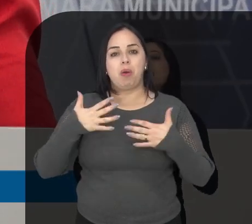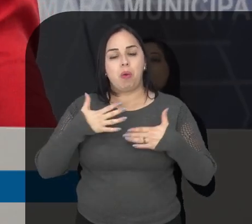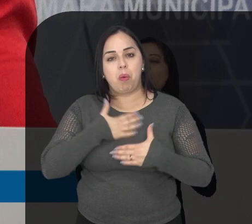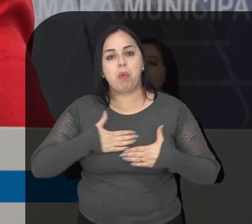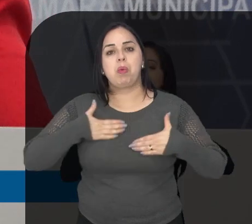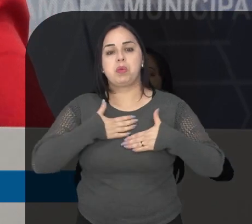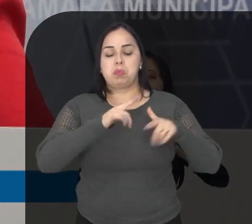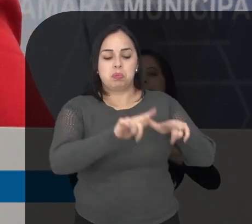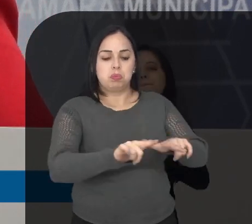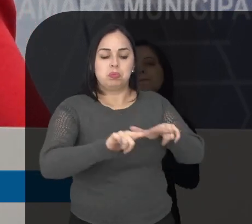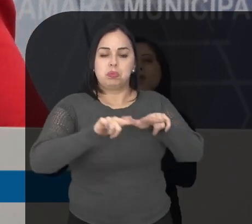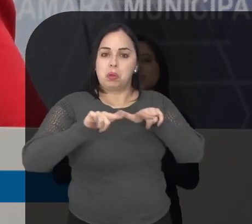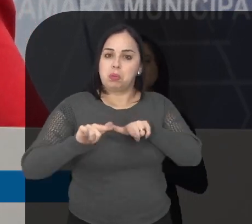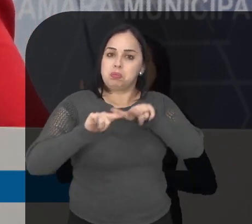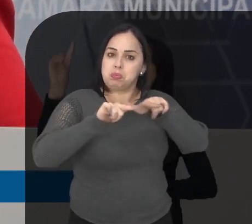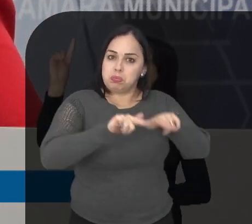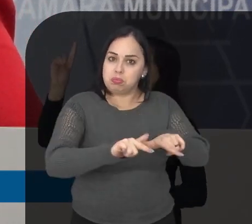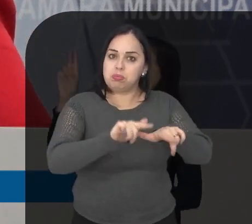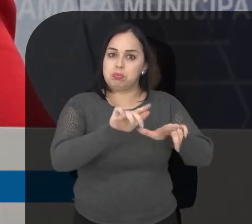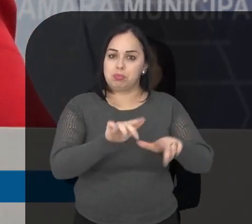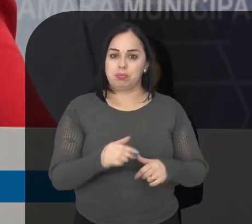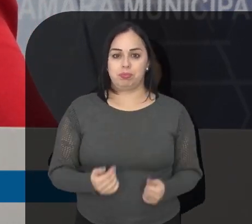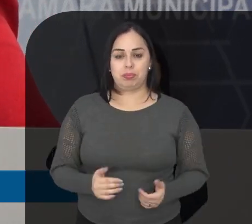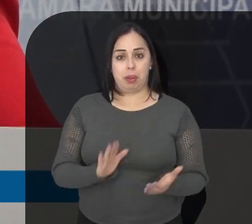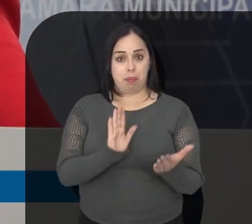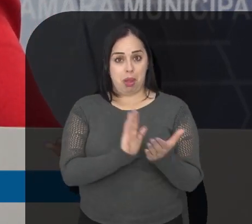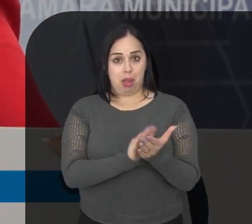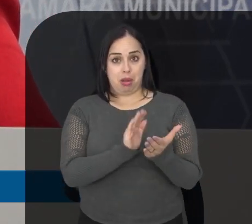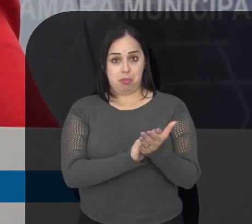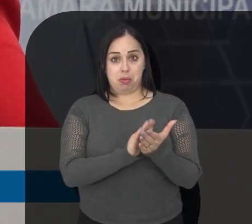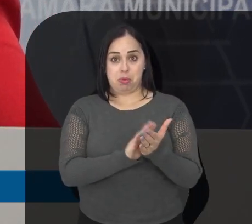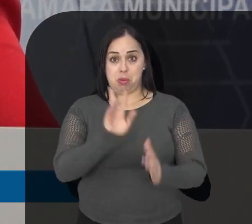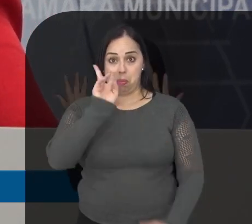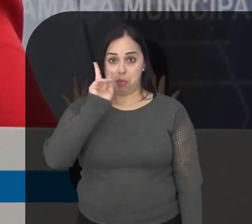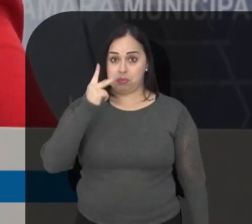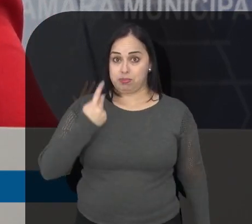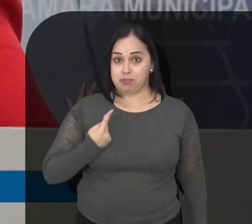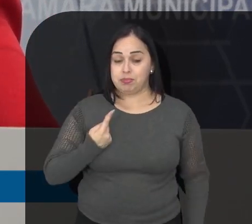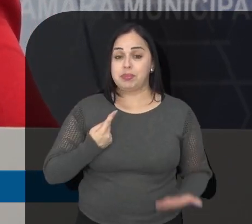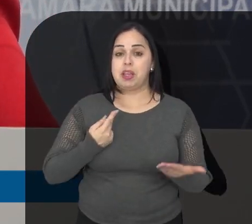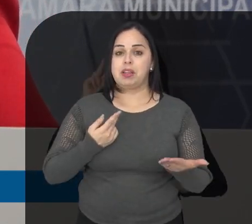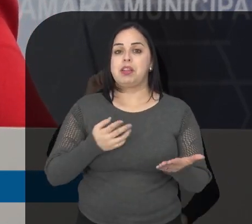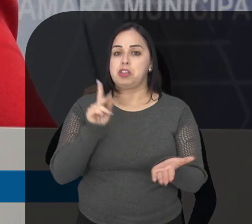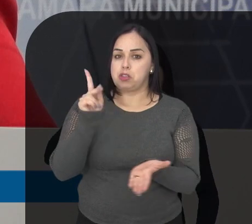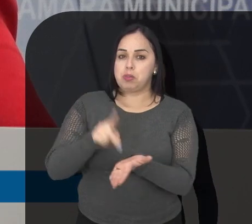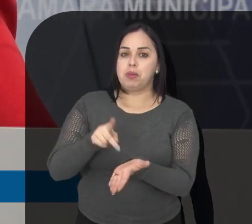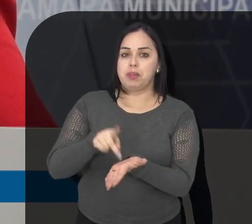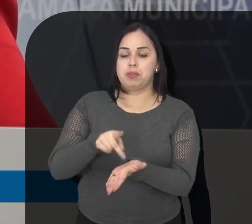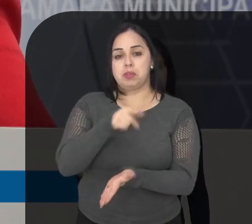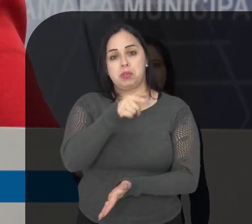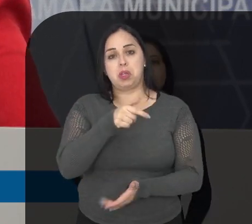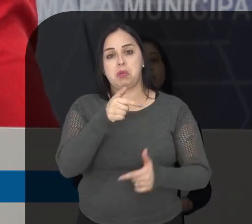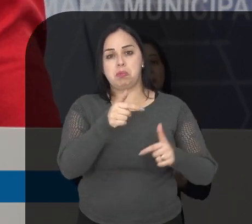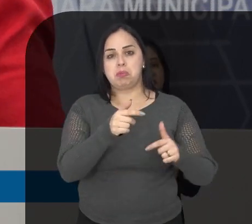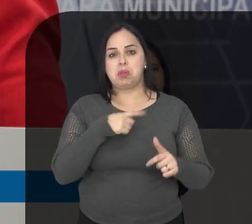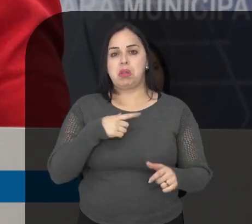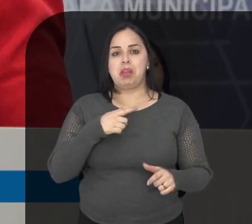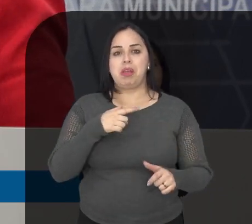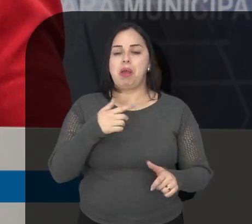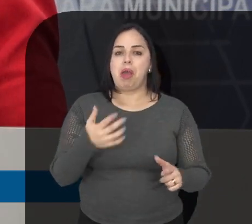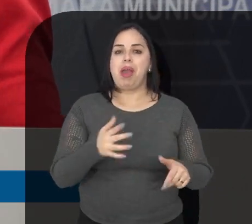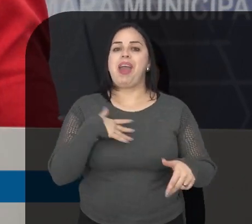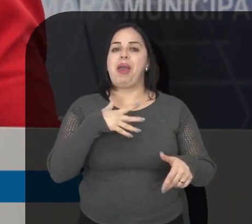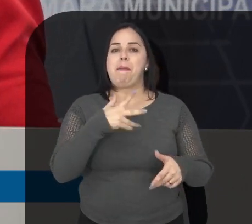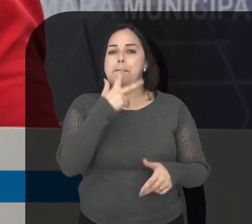recebimento do título de cidadão joseense. Parabéns por este reconhecimento, porque verdadeiramente você se